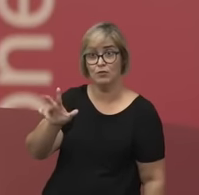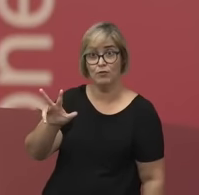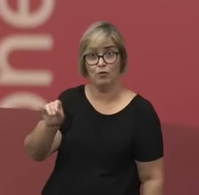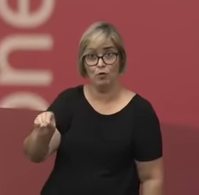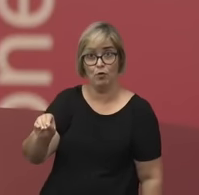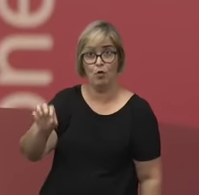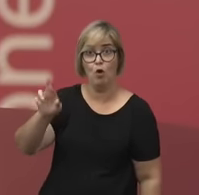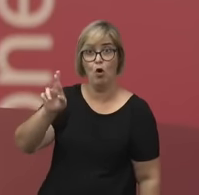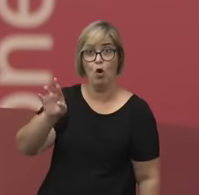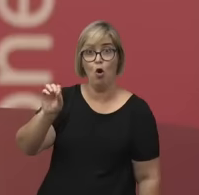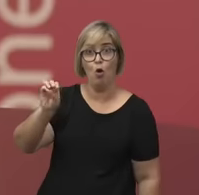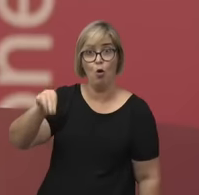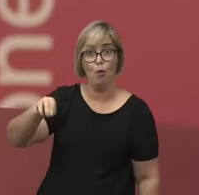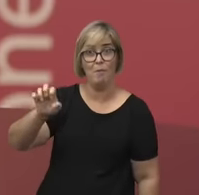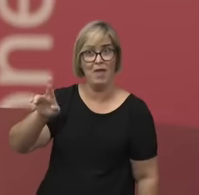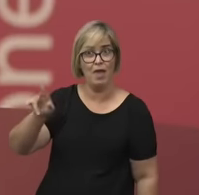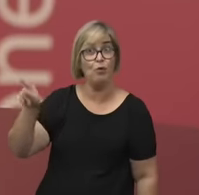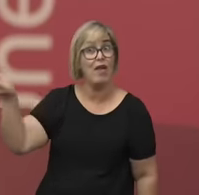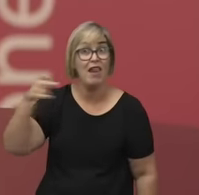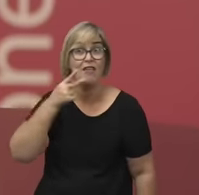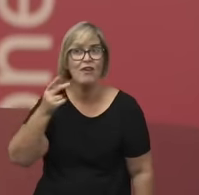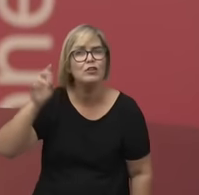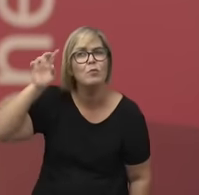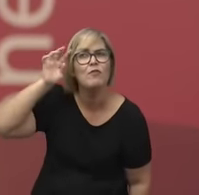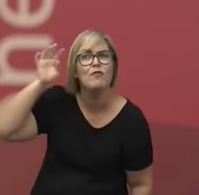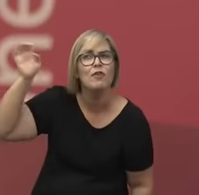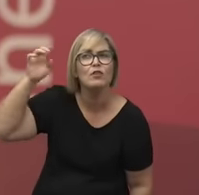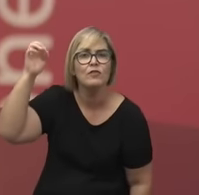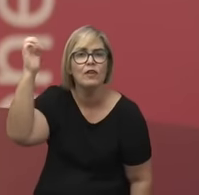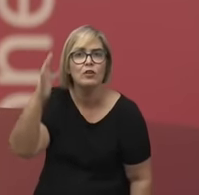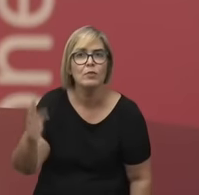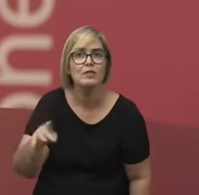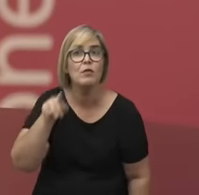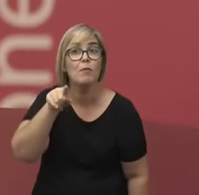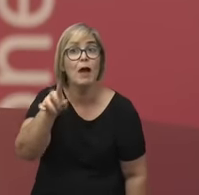falar sobre filosofia no Brasil, mas contenha um riso.